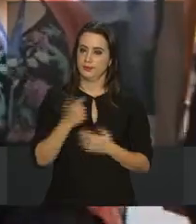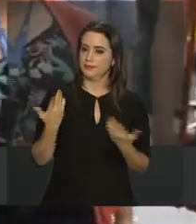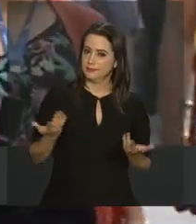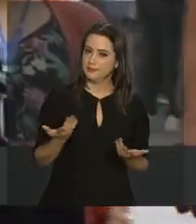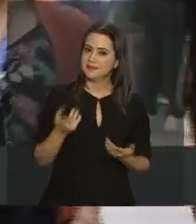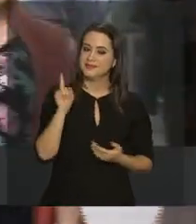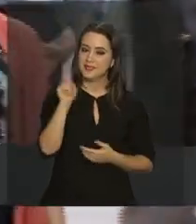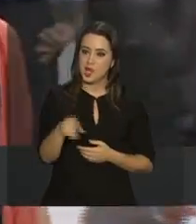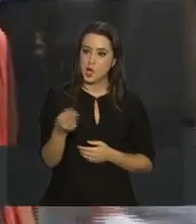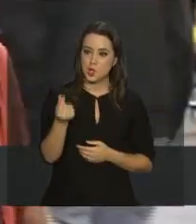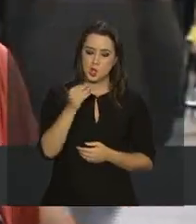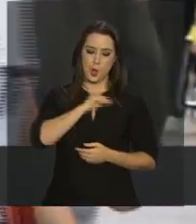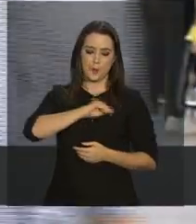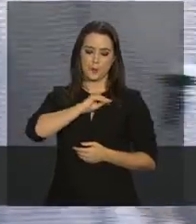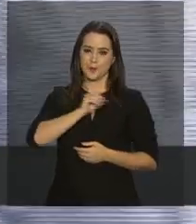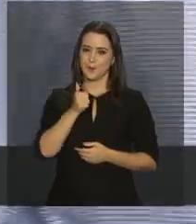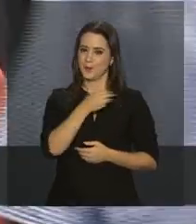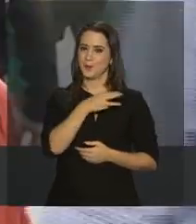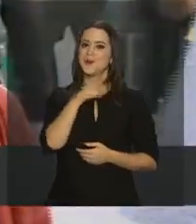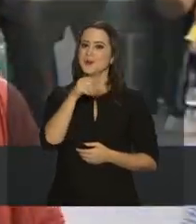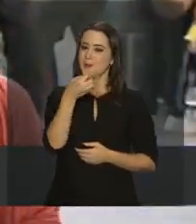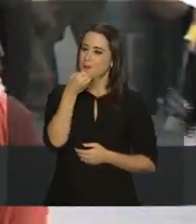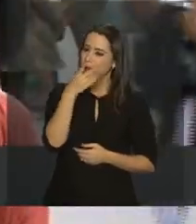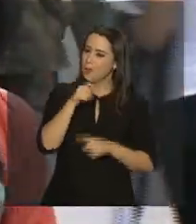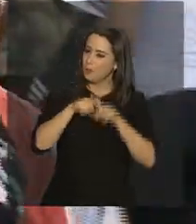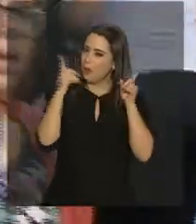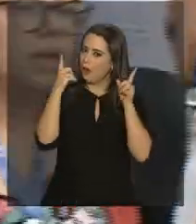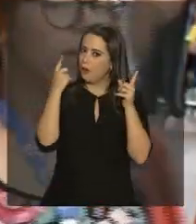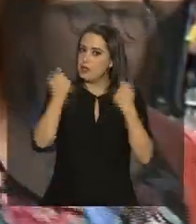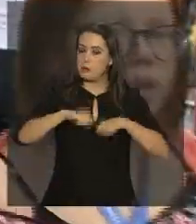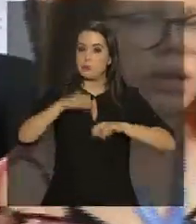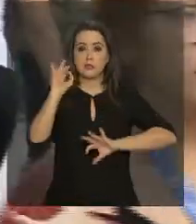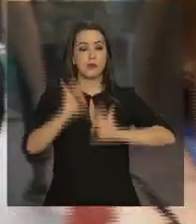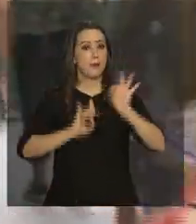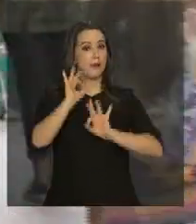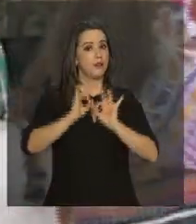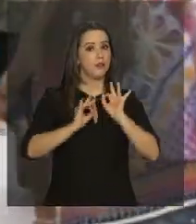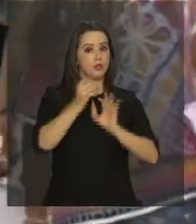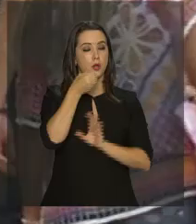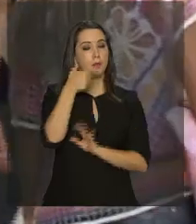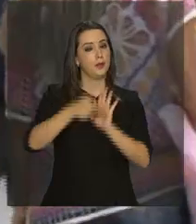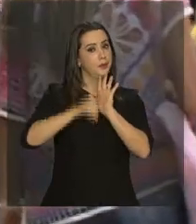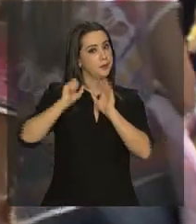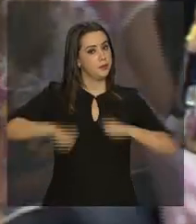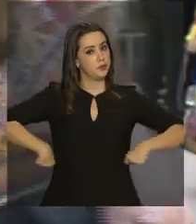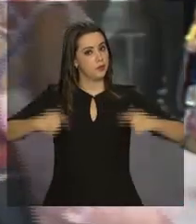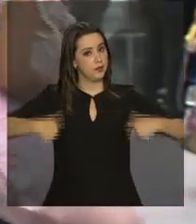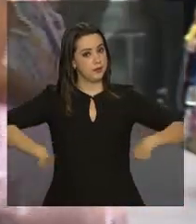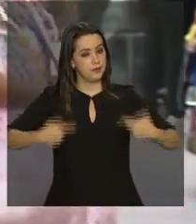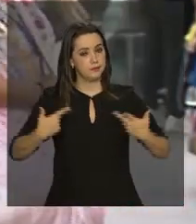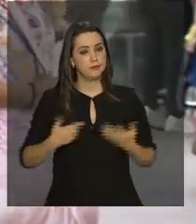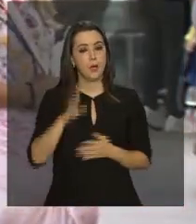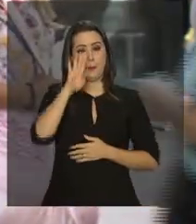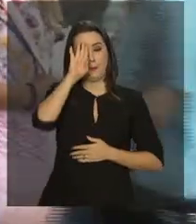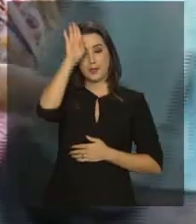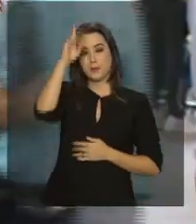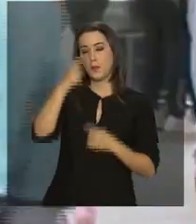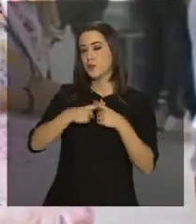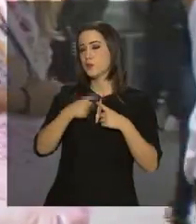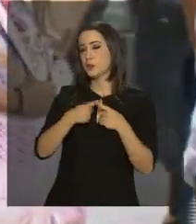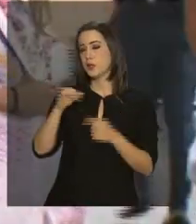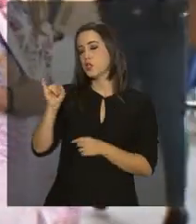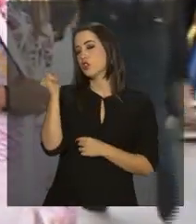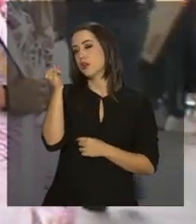economistas alertam. É preciso planejar bem as finanças antes de realizar qualquer despesa. Principalmente porque